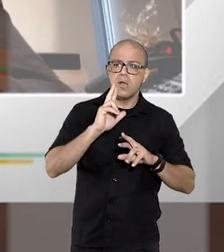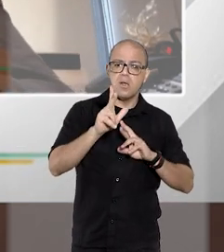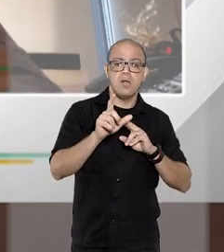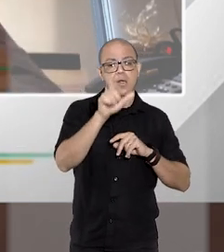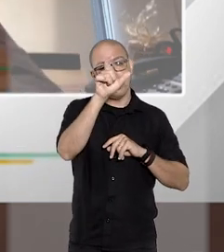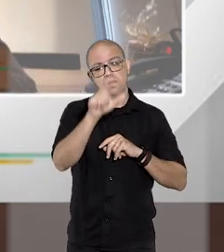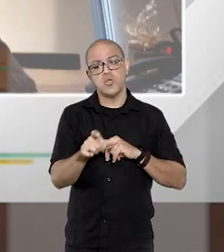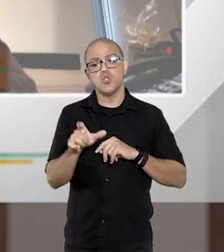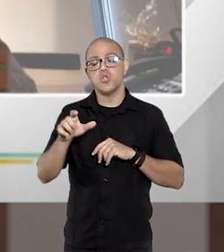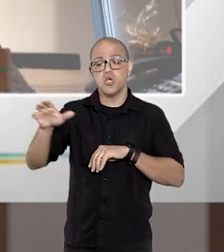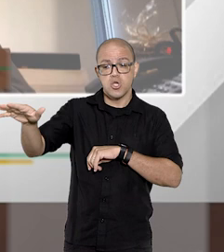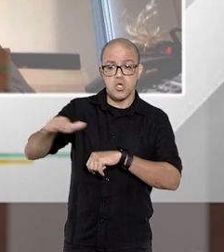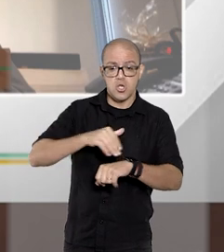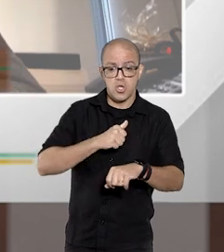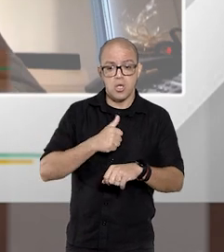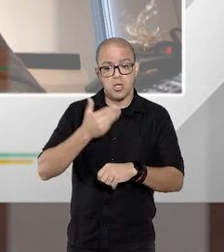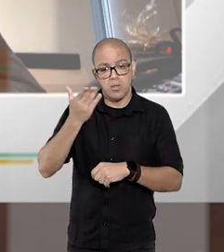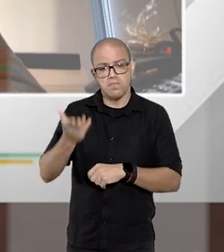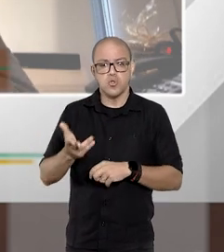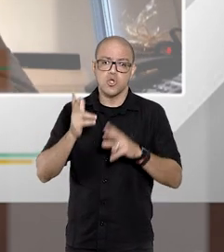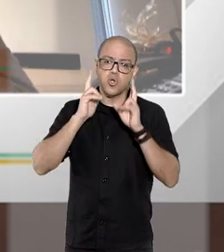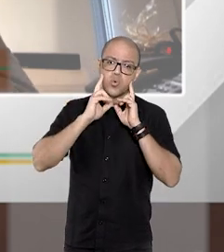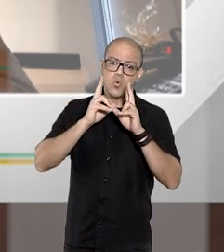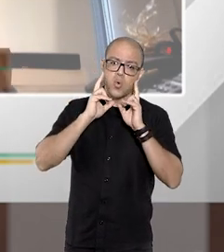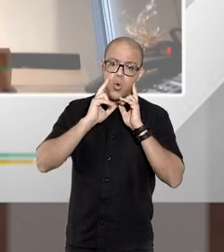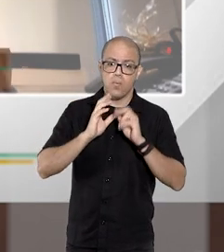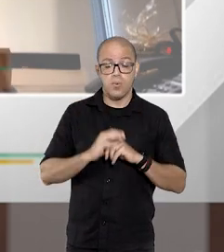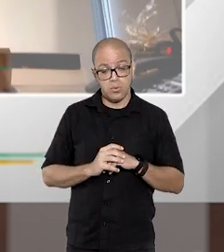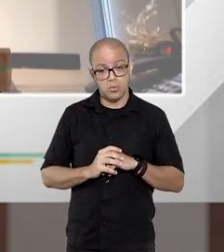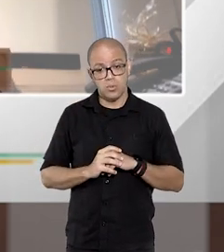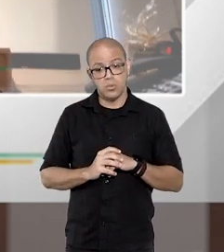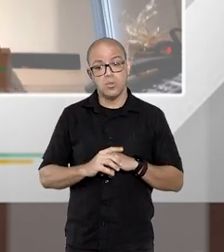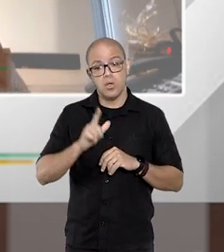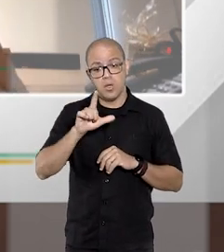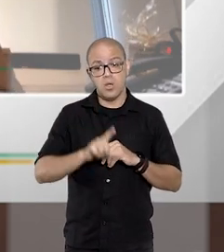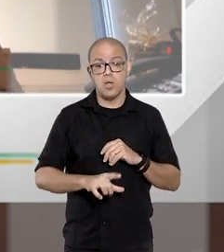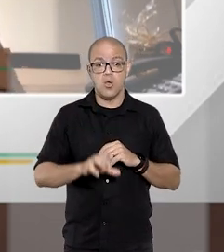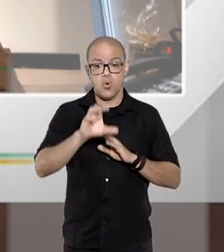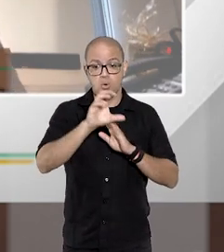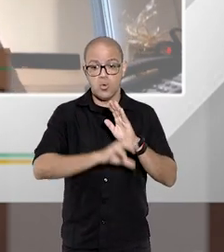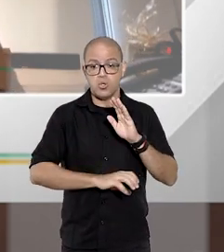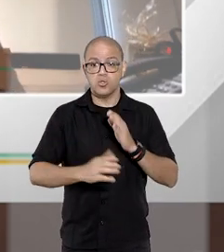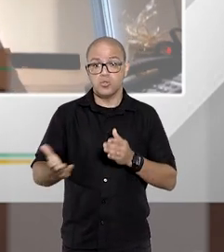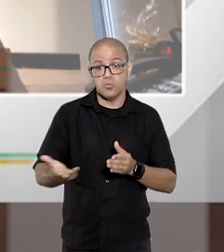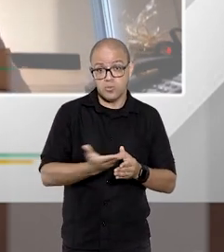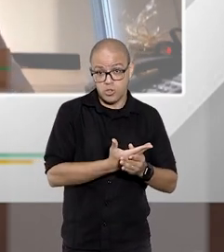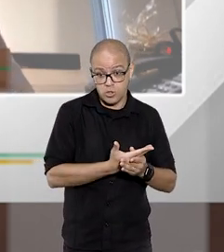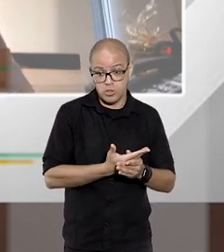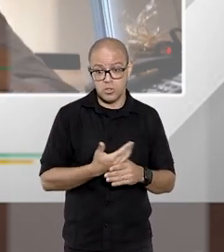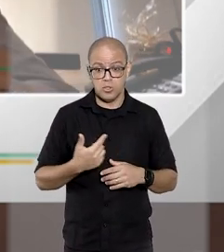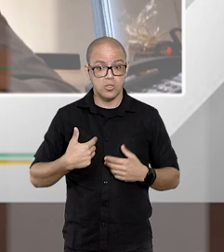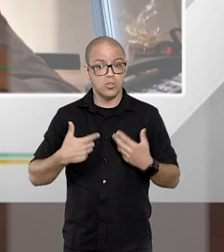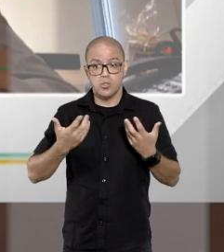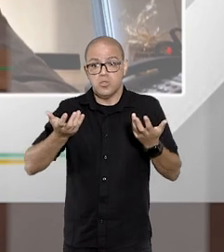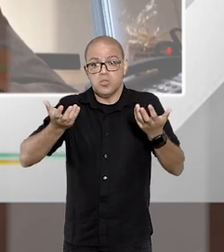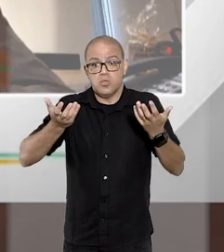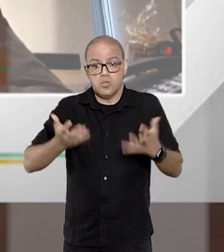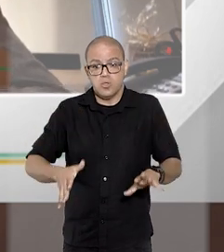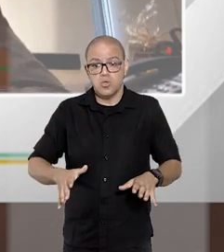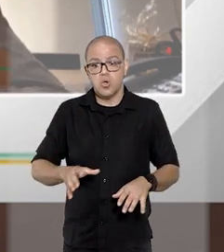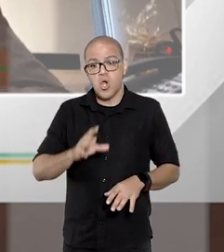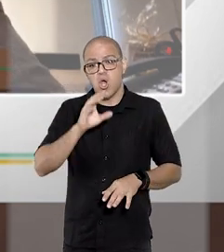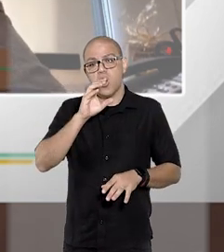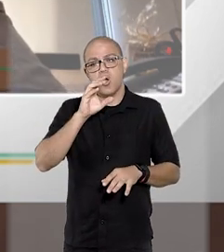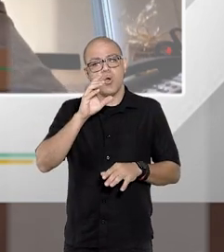daquele modelo que nós chamamos de modelo comum que é o que rege no código de processo eu não quero um modelo